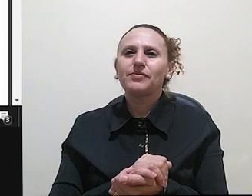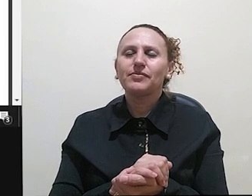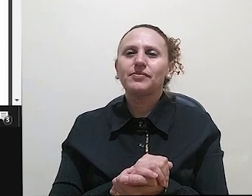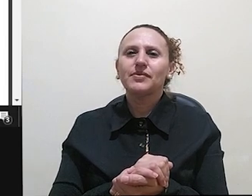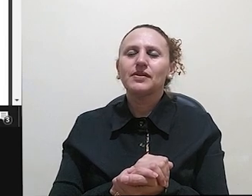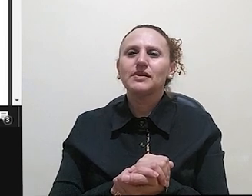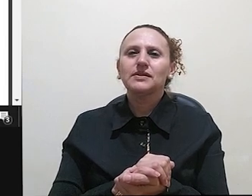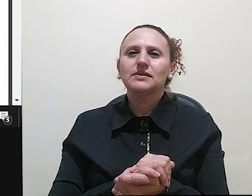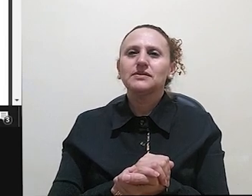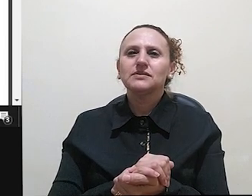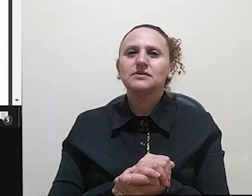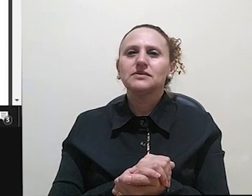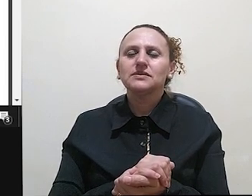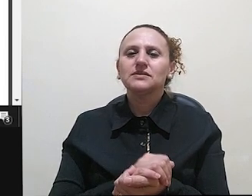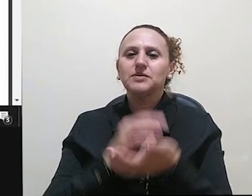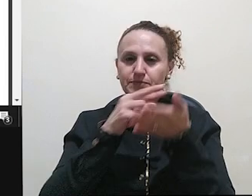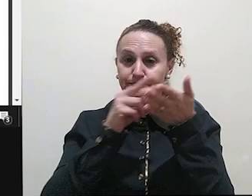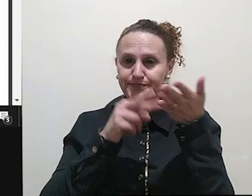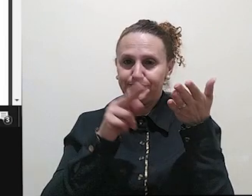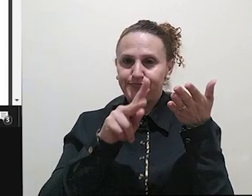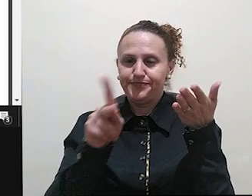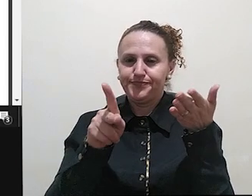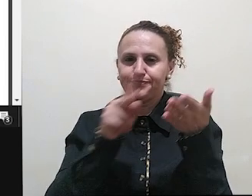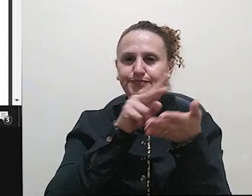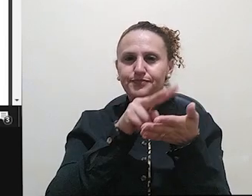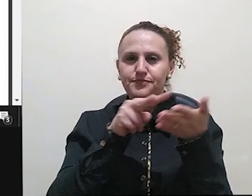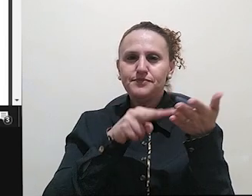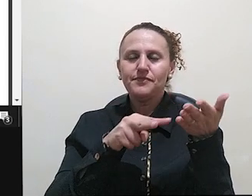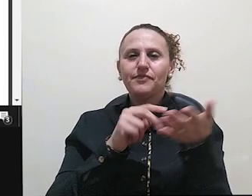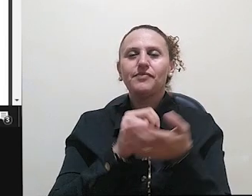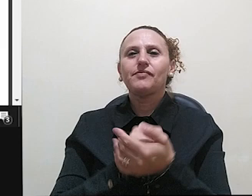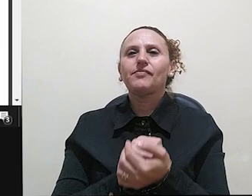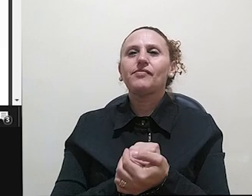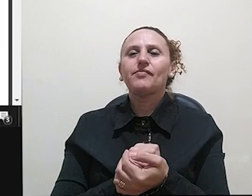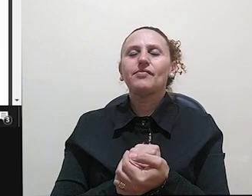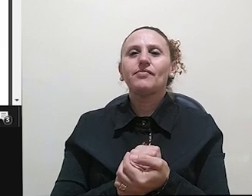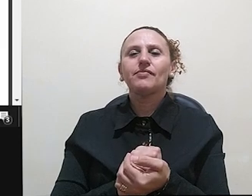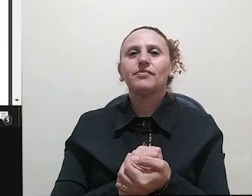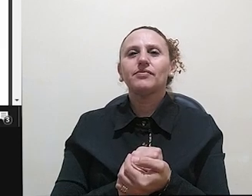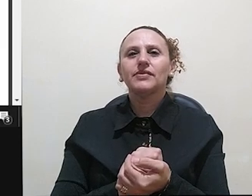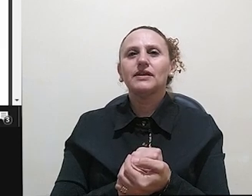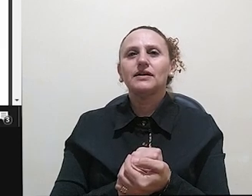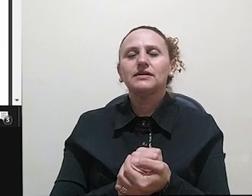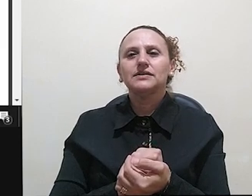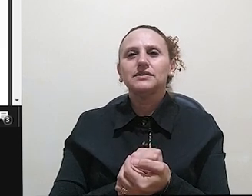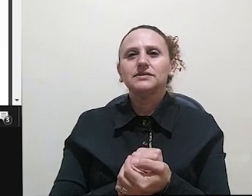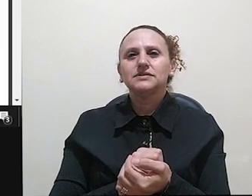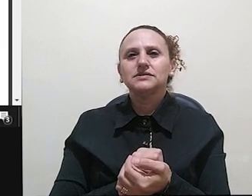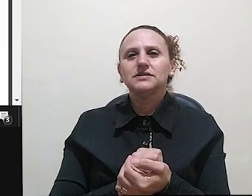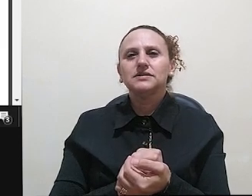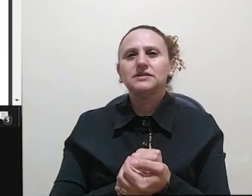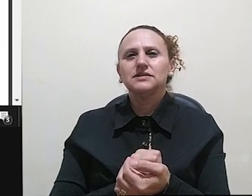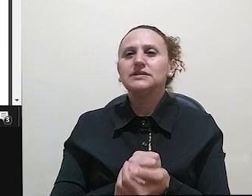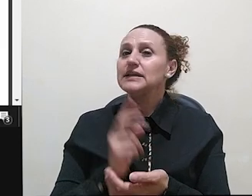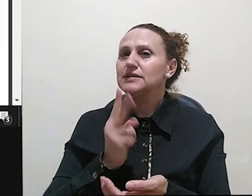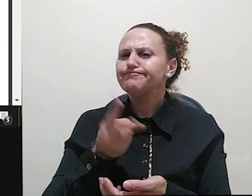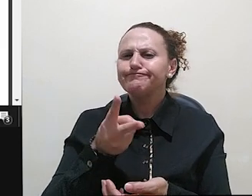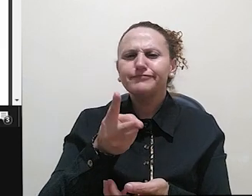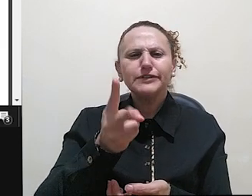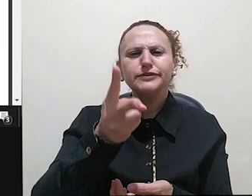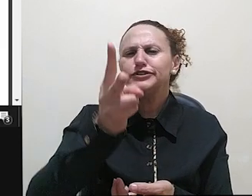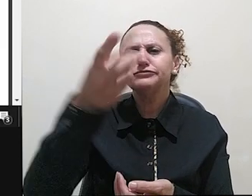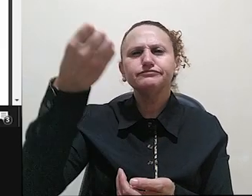opções nacional e filosófica, e ele explica o que vai ser encontrado ali. Na sequência, ele tem um trecho